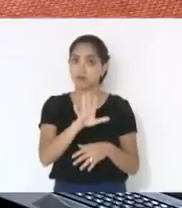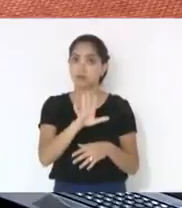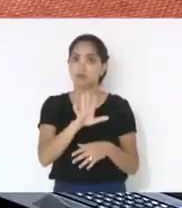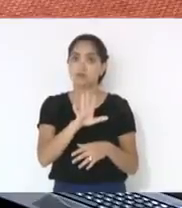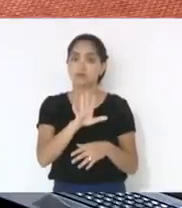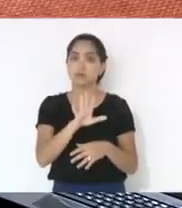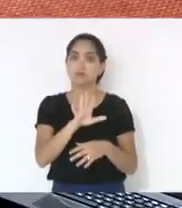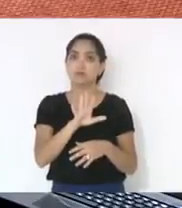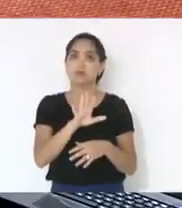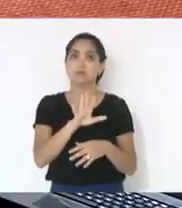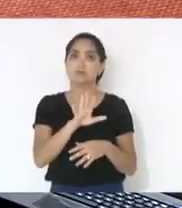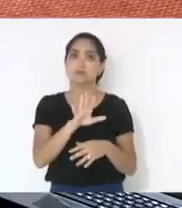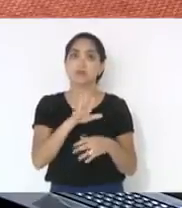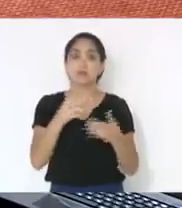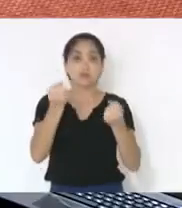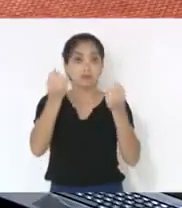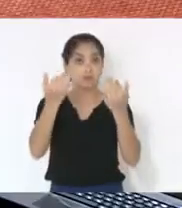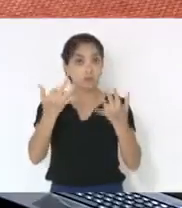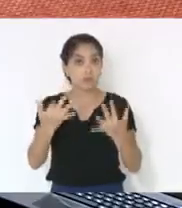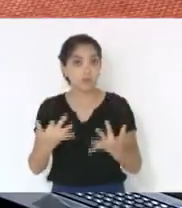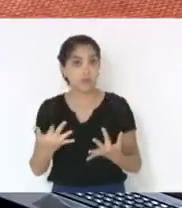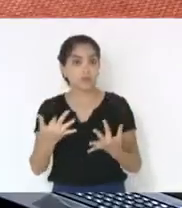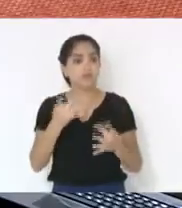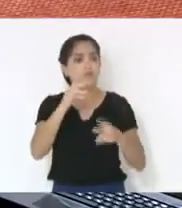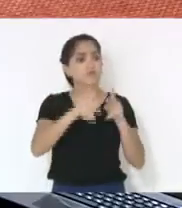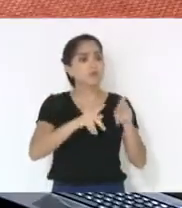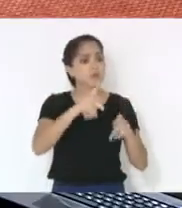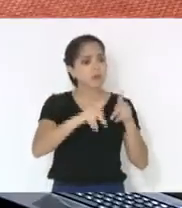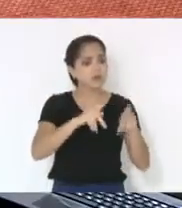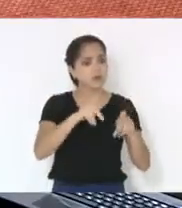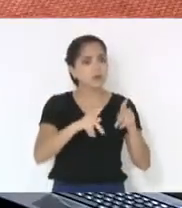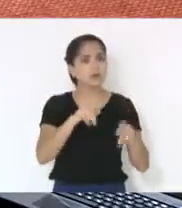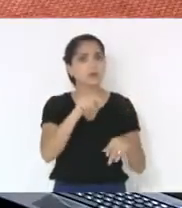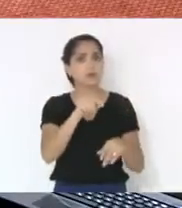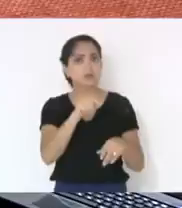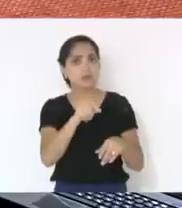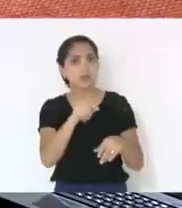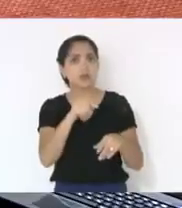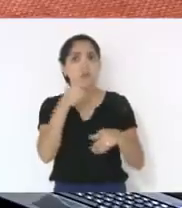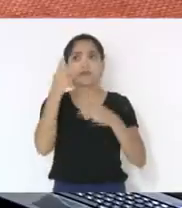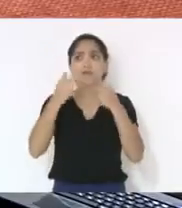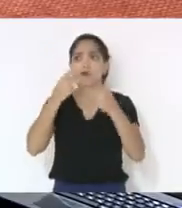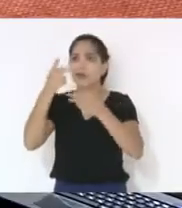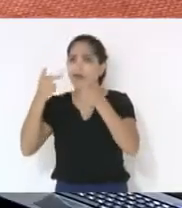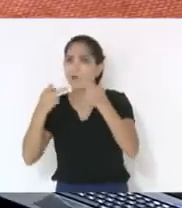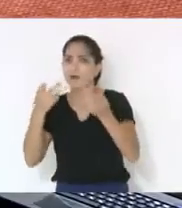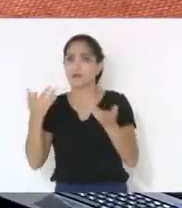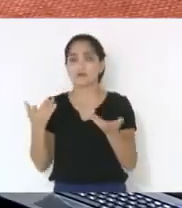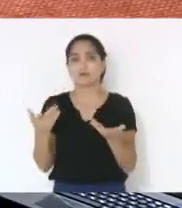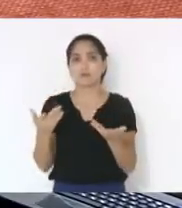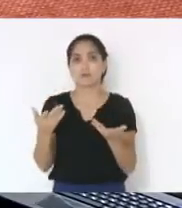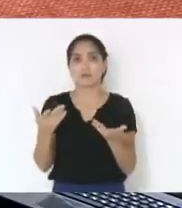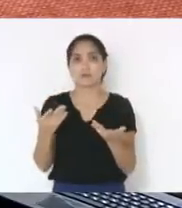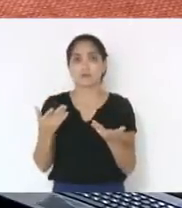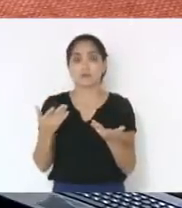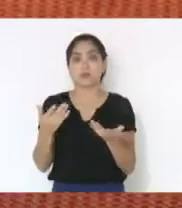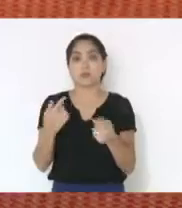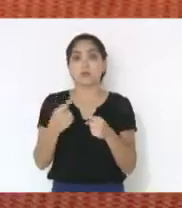colocando aqui o que a população tem dito nas ruas, porque